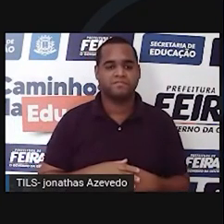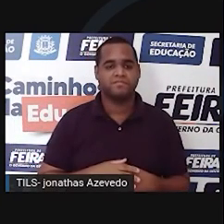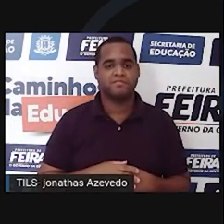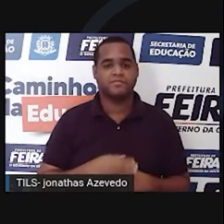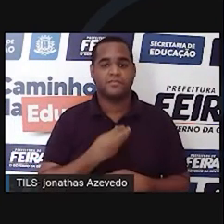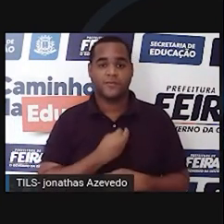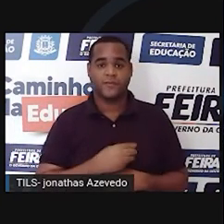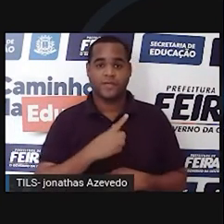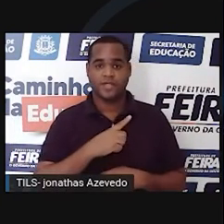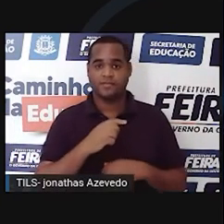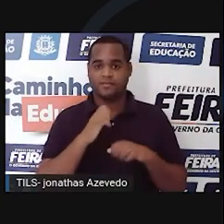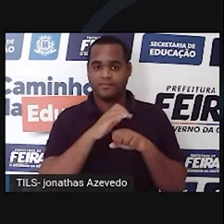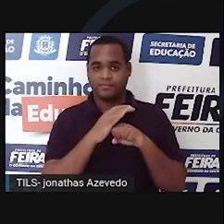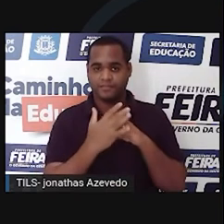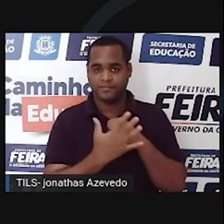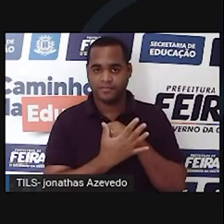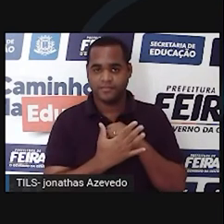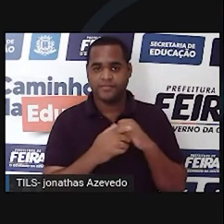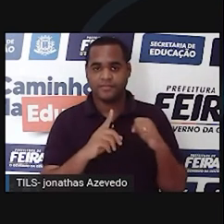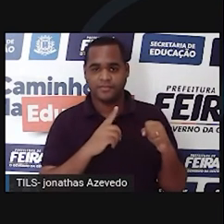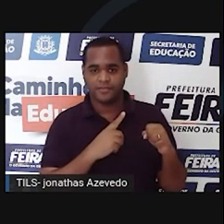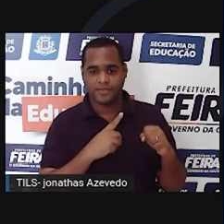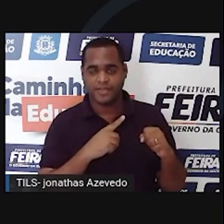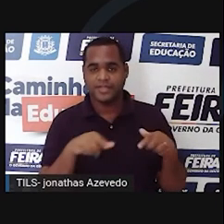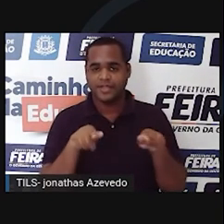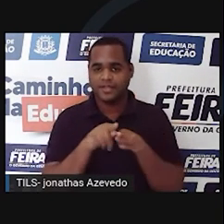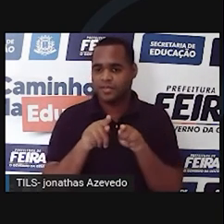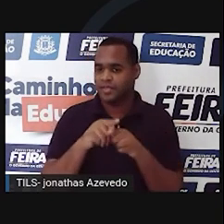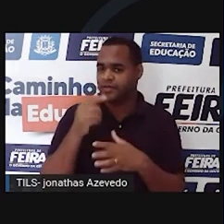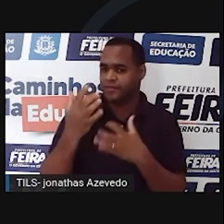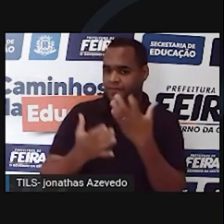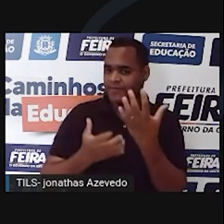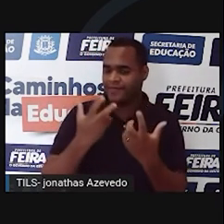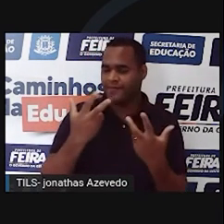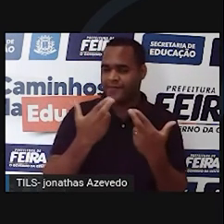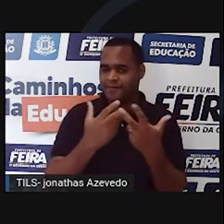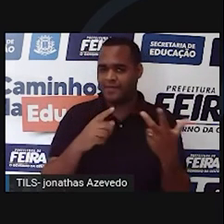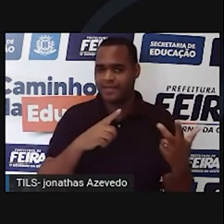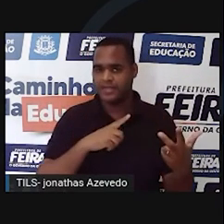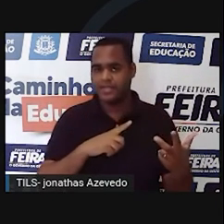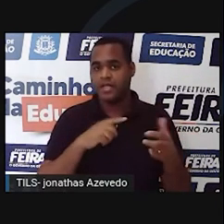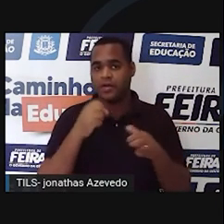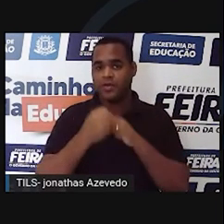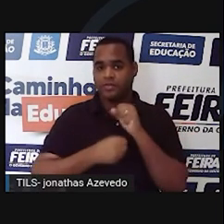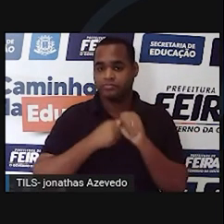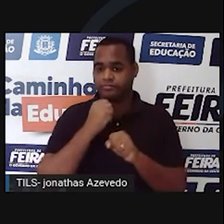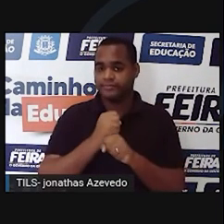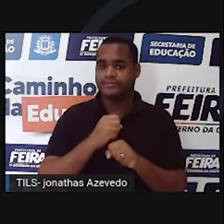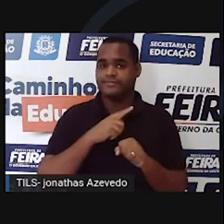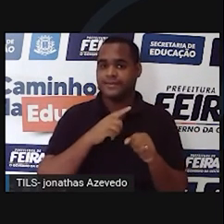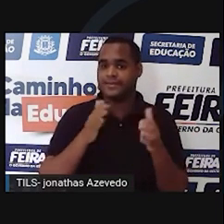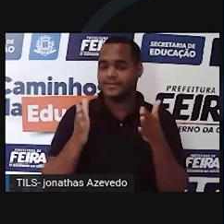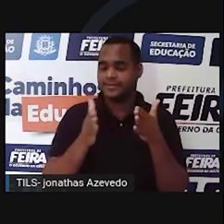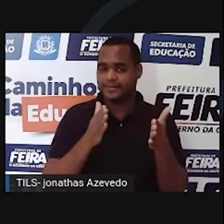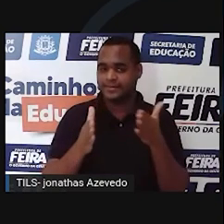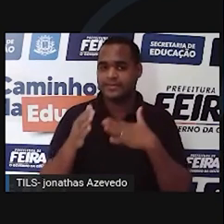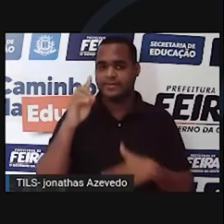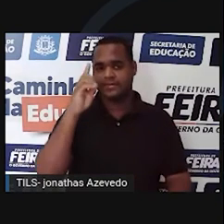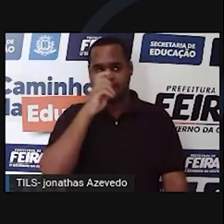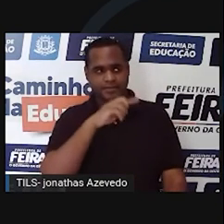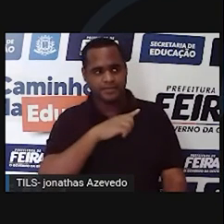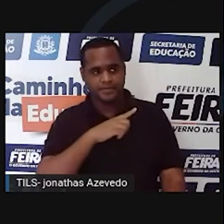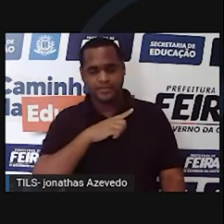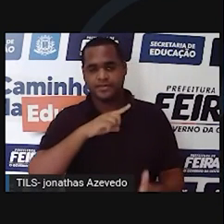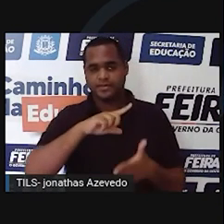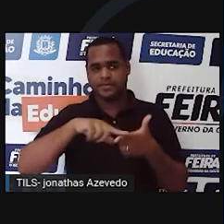pandemia com esses incêndios então esse ano vai ser um ano está sendo um ano muito difícil